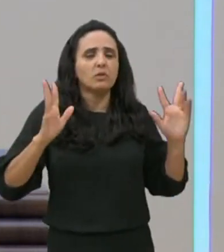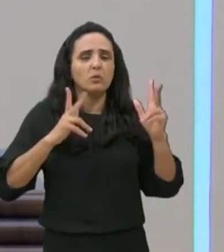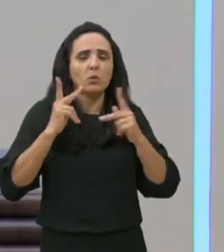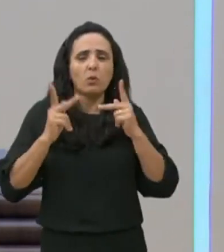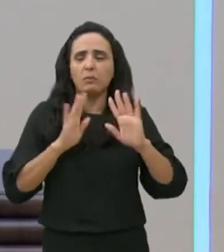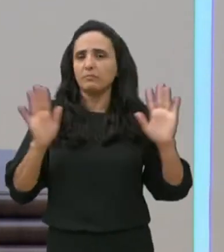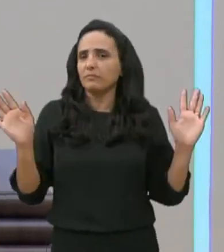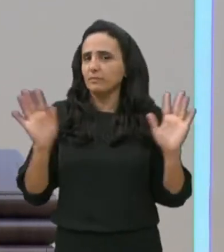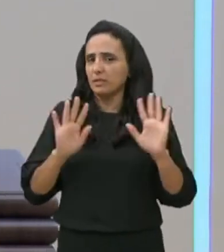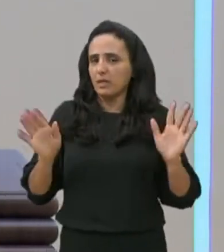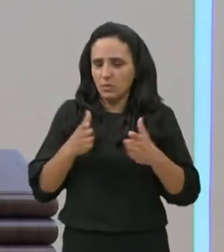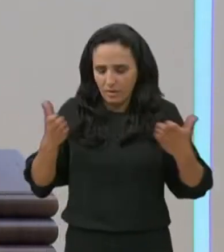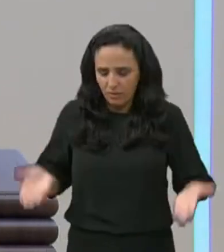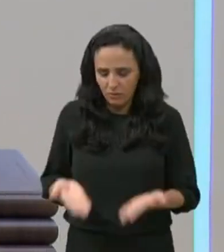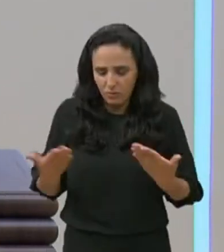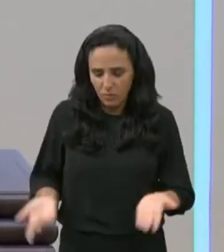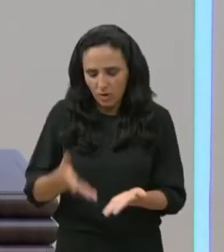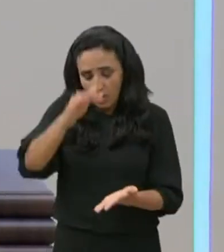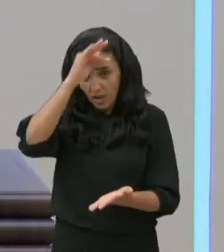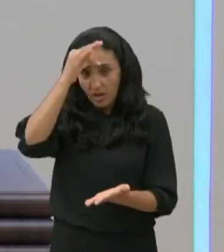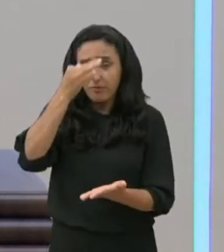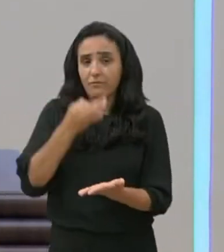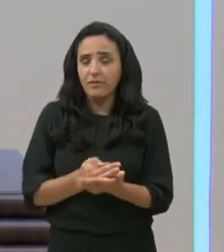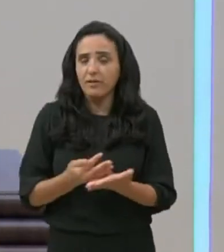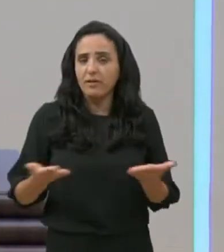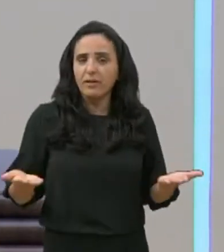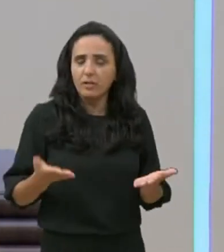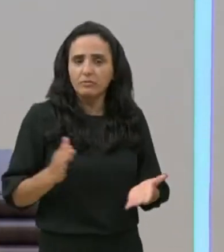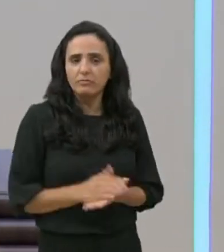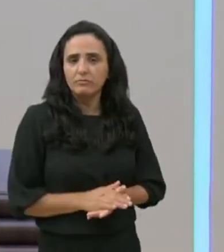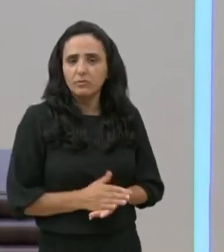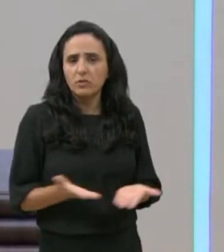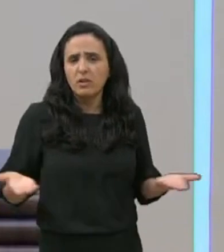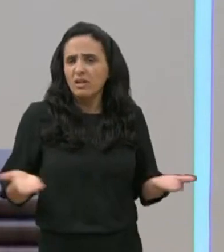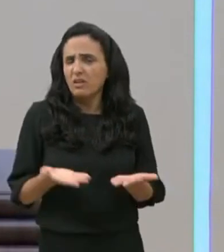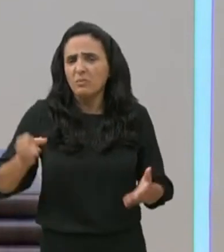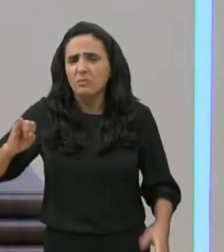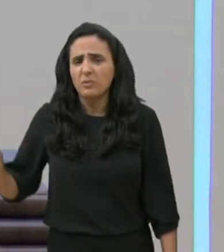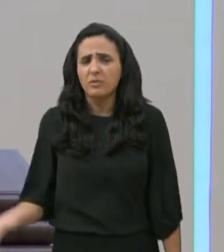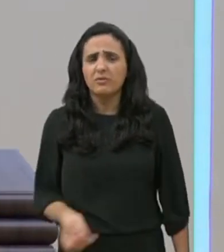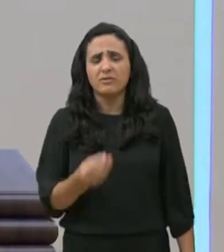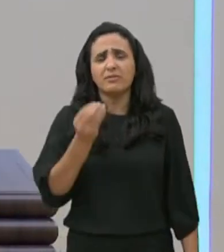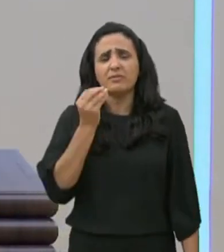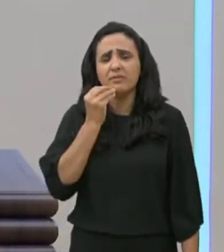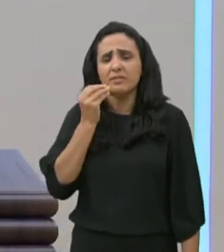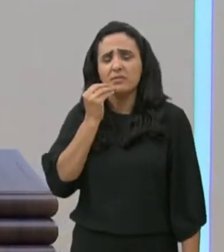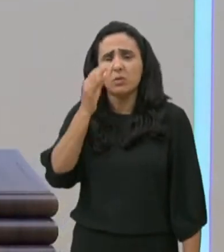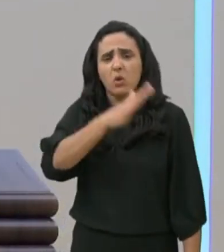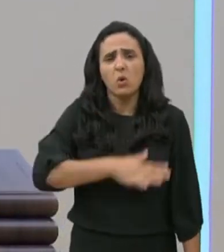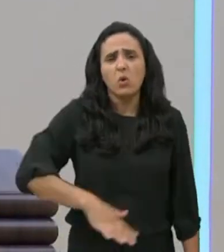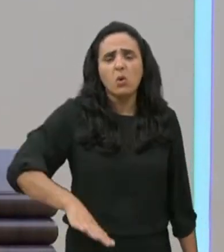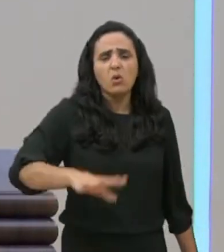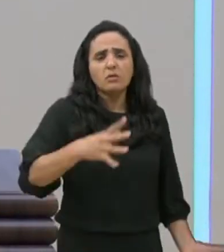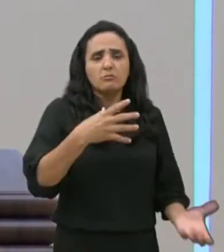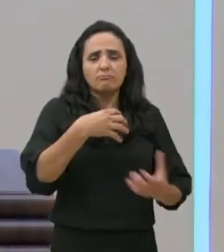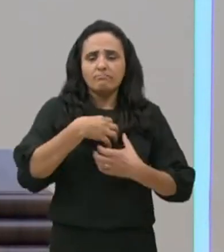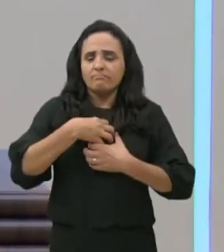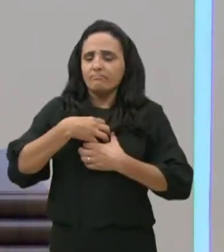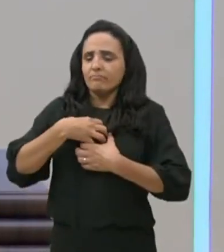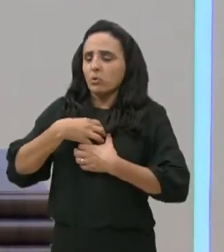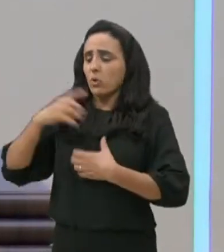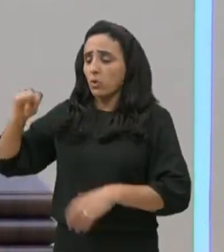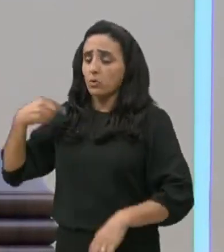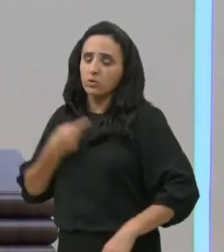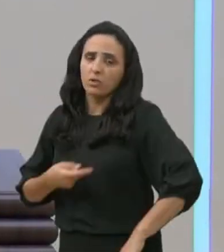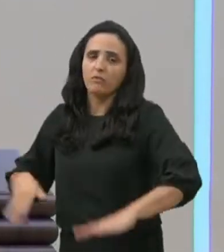fora, estimula, a tua fé, nesta oportunidade, neste culto, aproveita este momento, para cair de joelho, daqui a pouquinho,